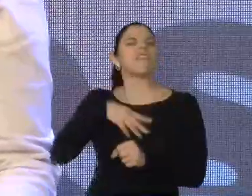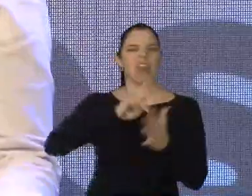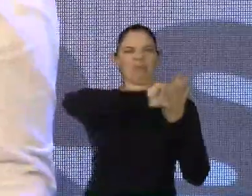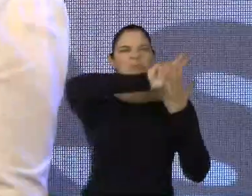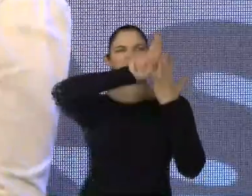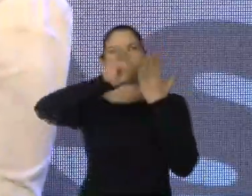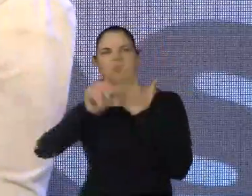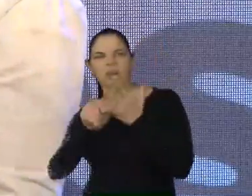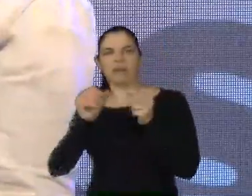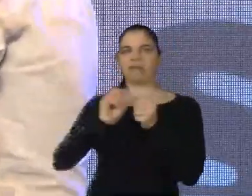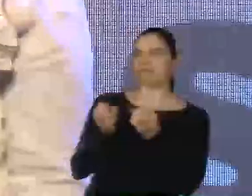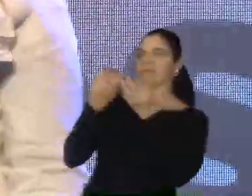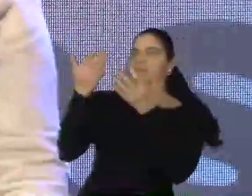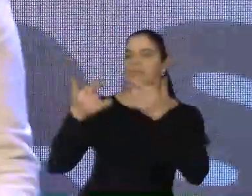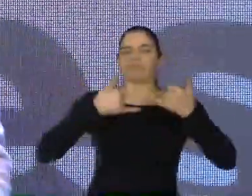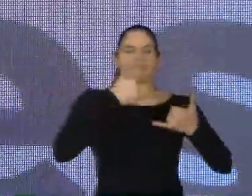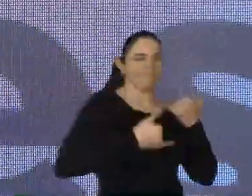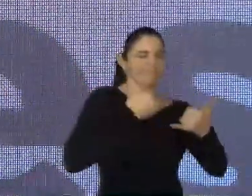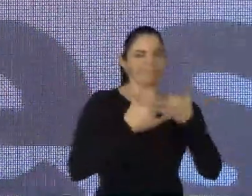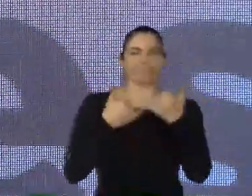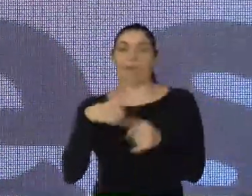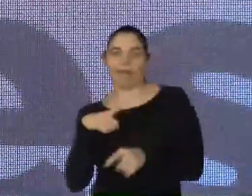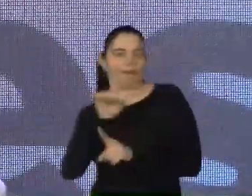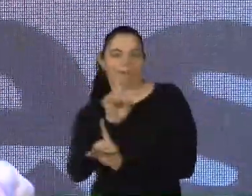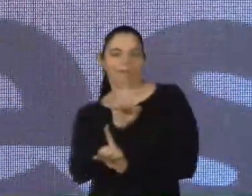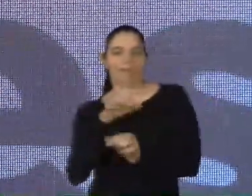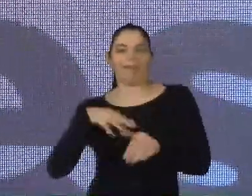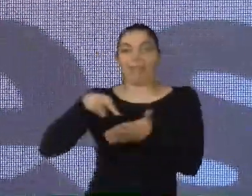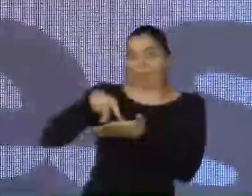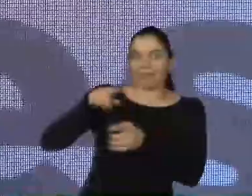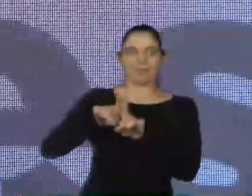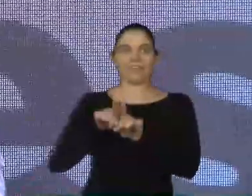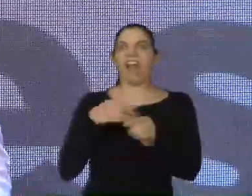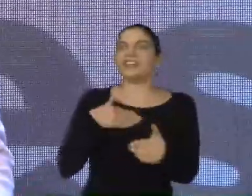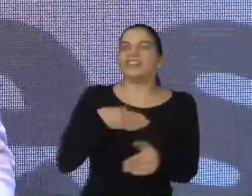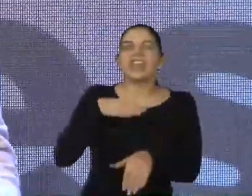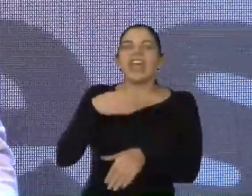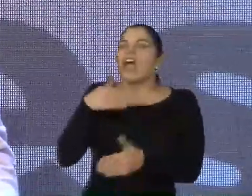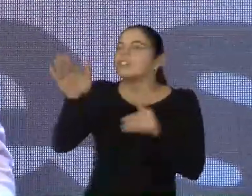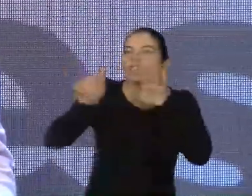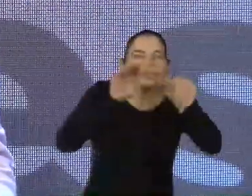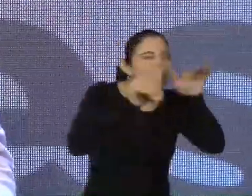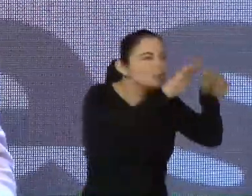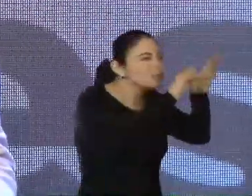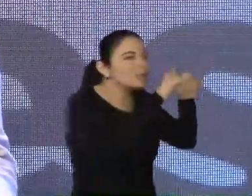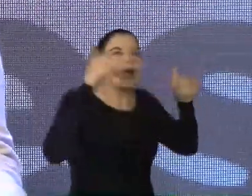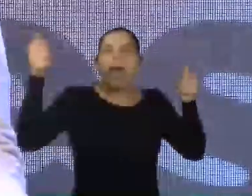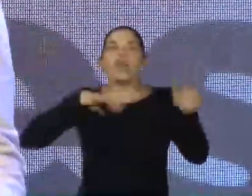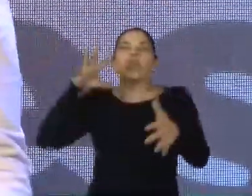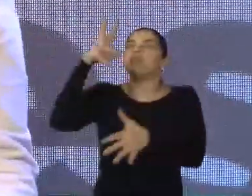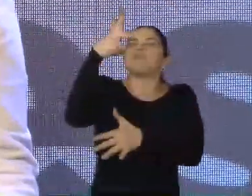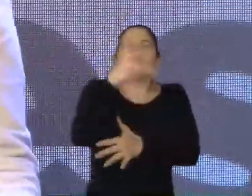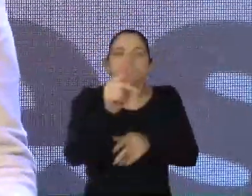festa, inclusão é chamar para dançar, a gente tem vontade de chamar todo mundo para dançar, e é por isso que a gente está aqui, a gente